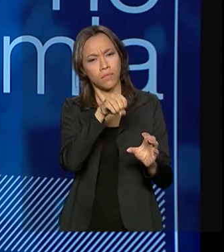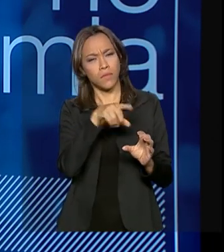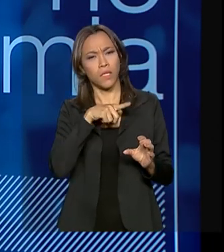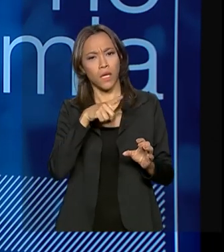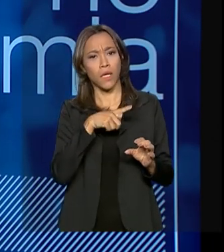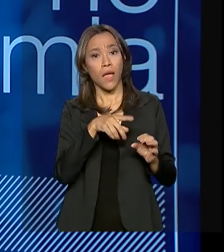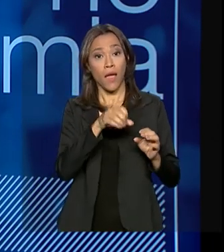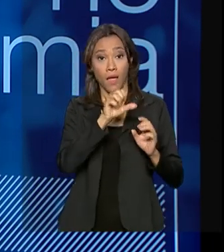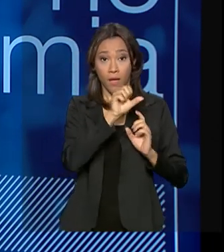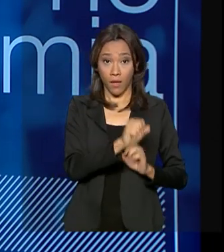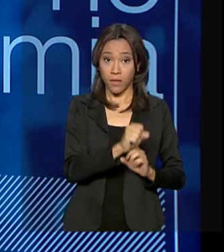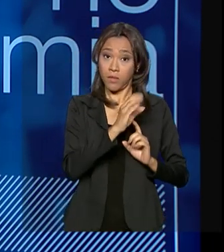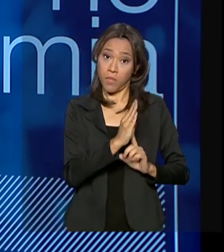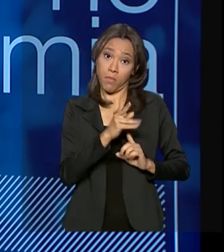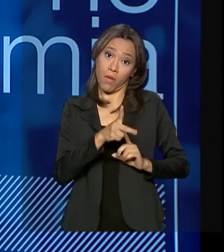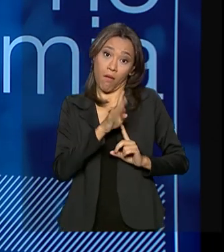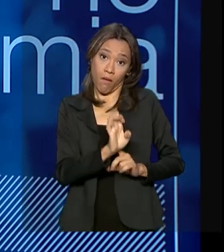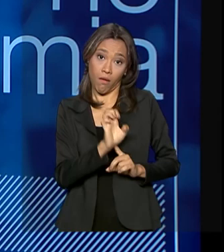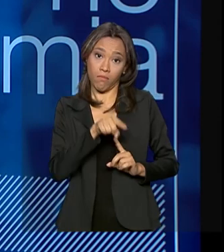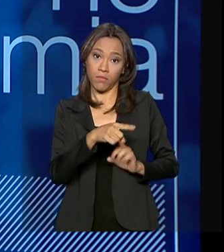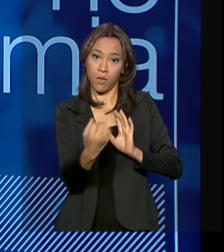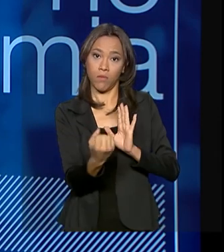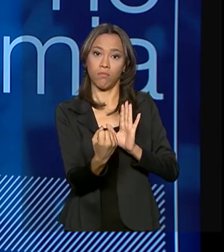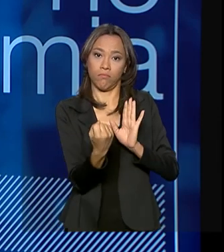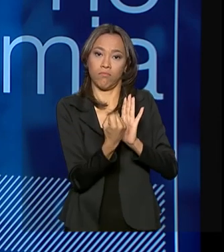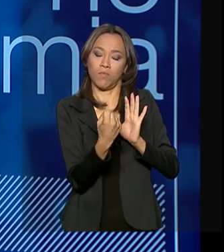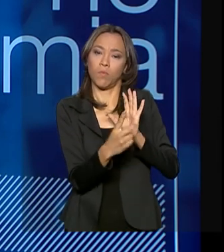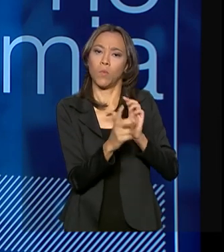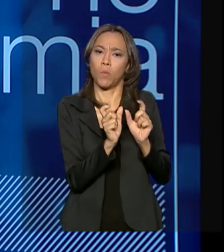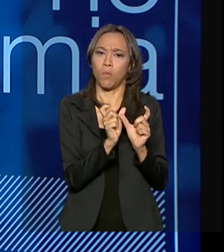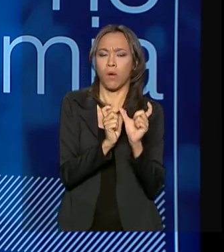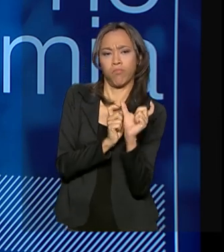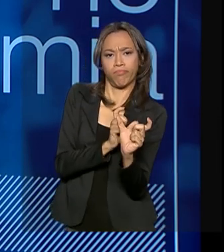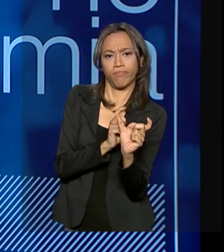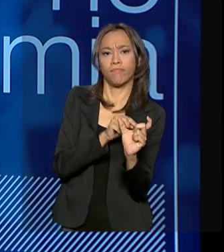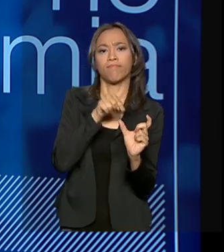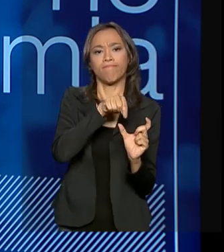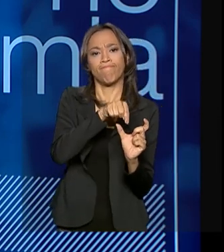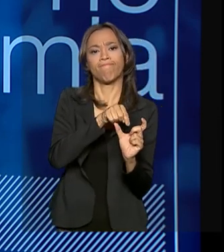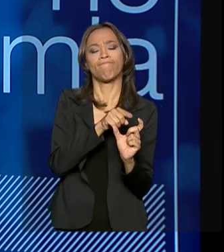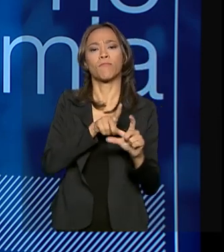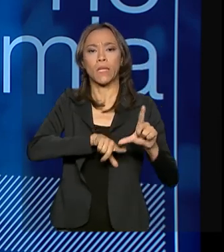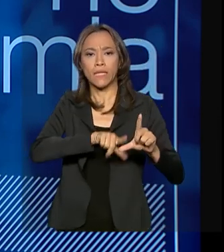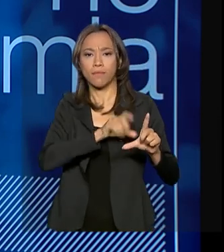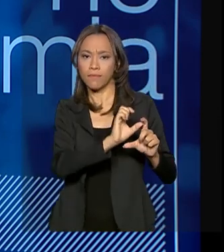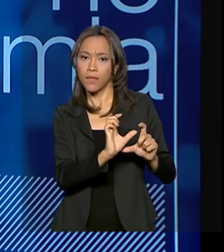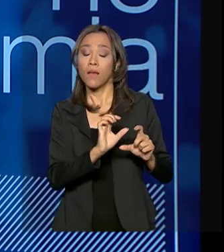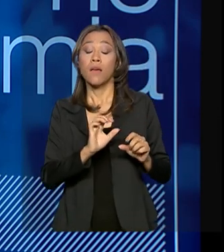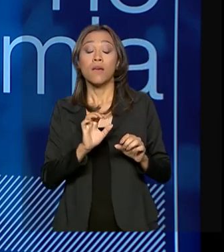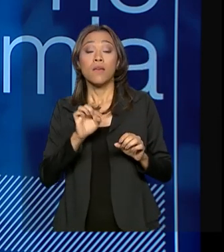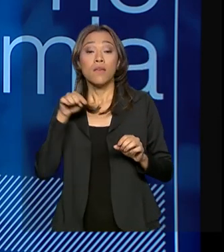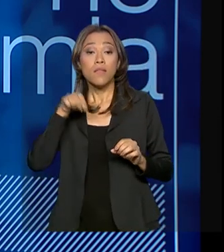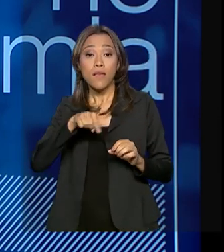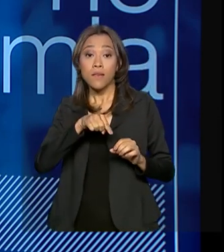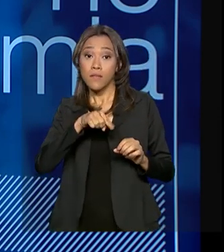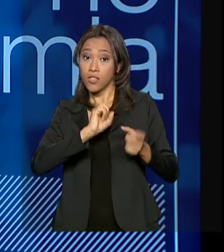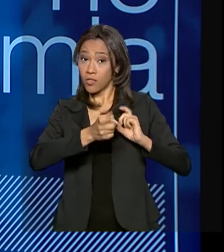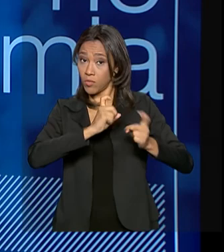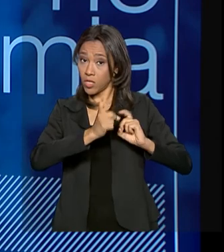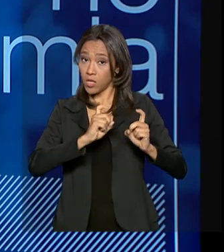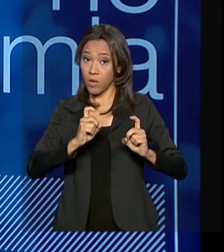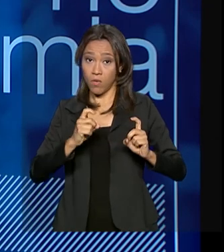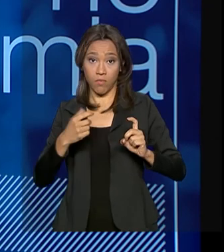SBPE. E neste, no começo do ano, na nova gestão, a Caixa não estava na liderança,